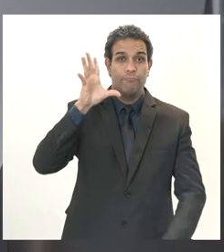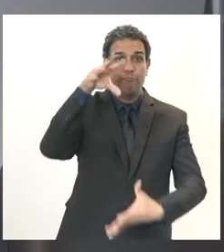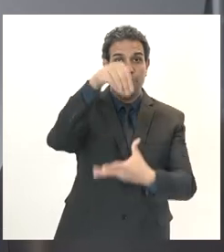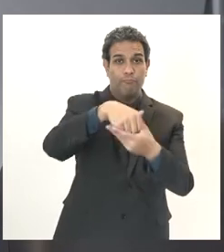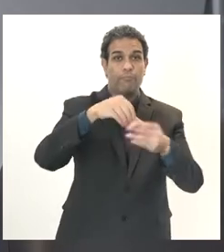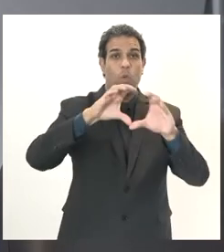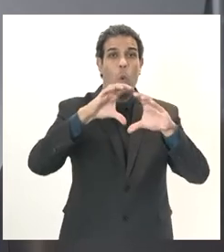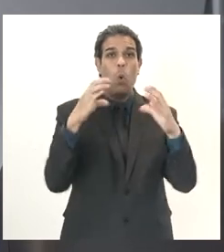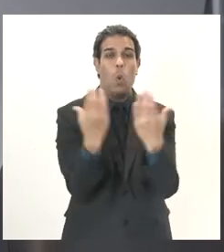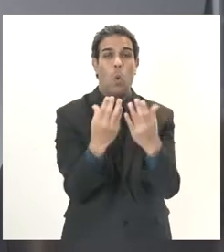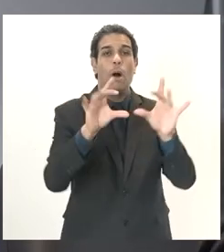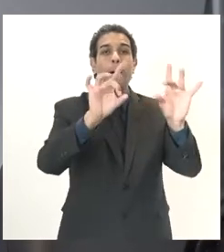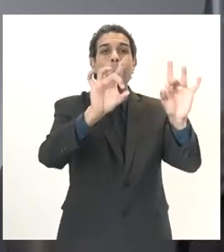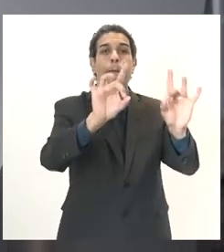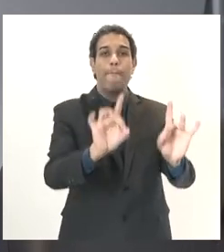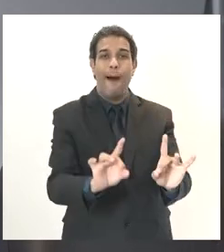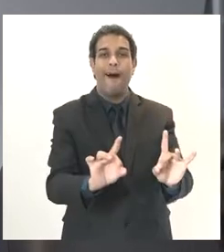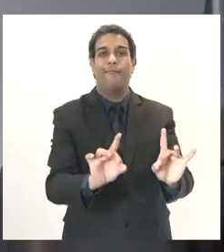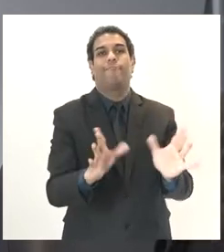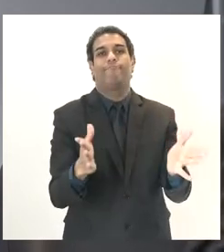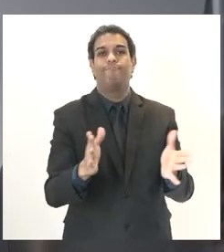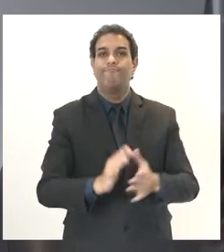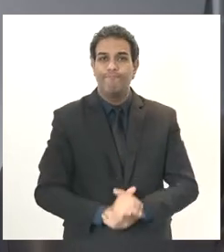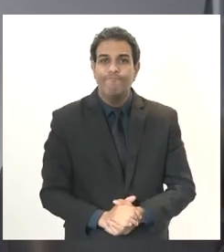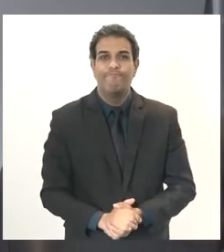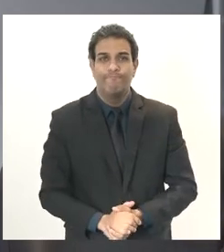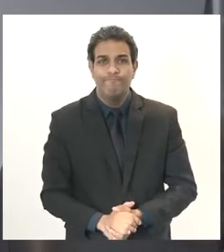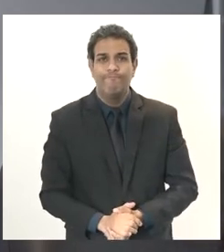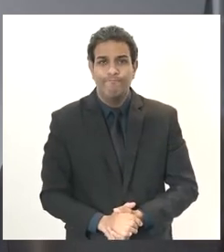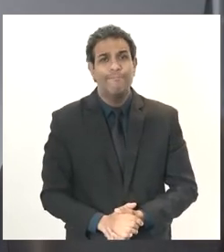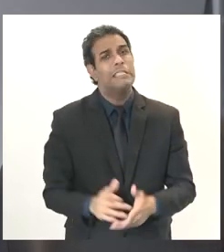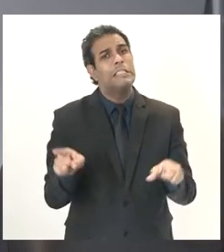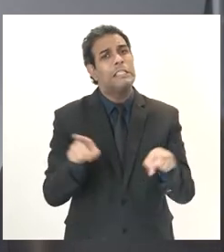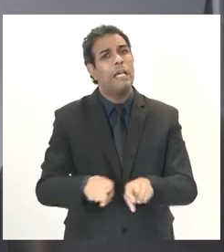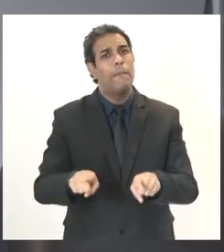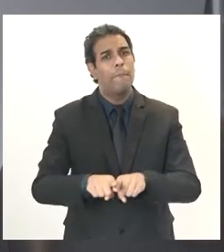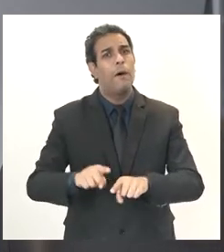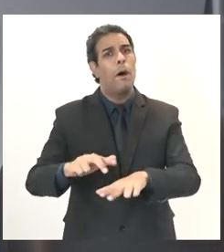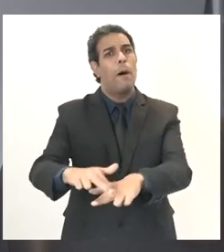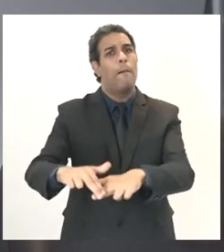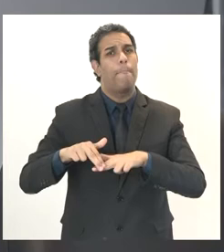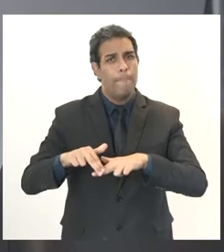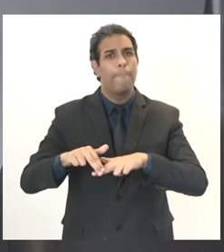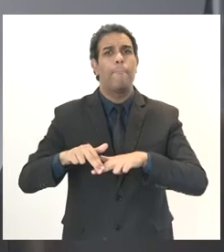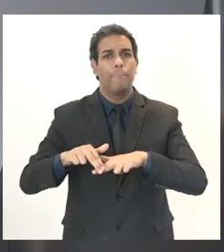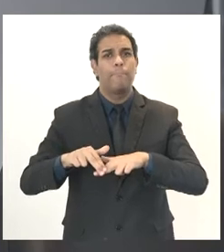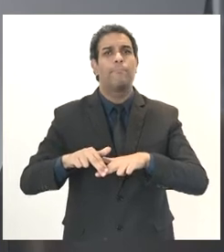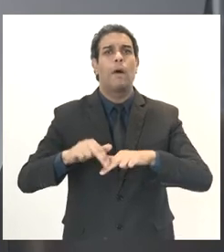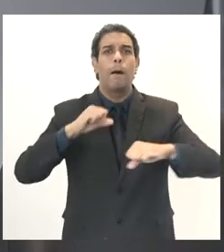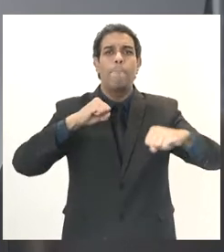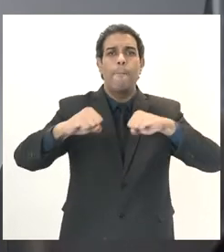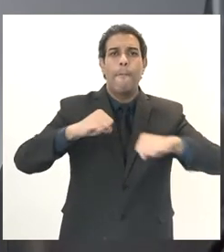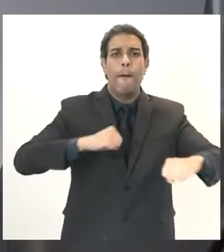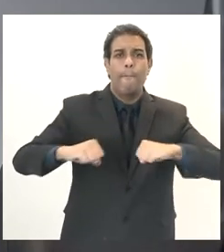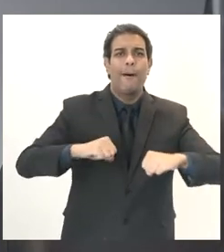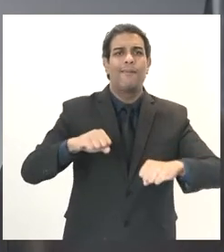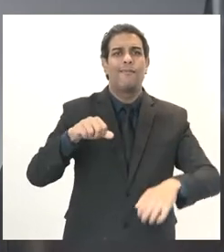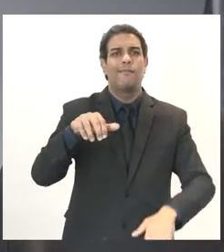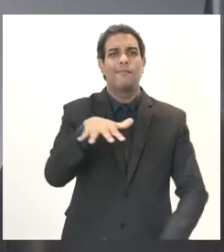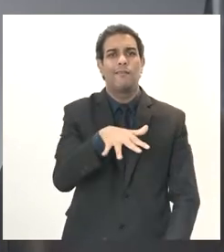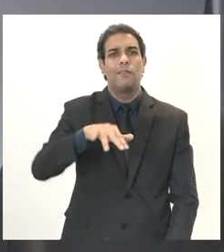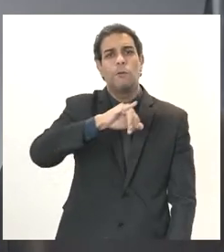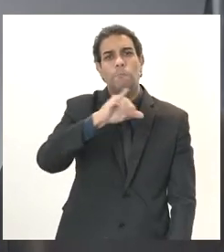da câmara dos deputados então isso está acontecendo também em várias outras unidades da federação que é uma